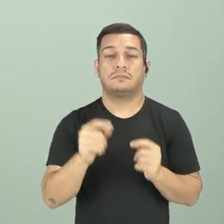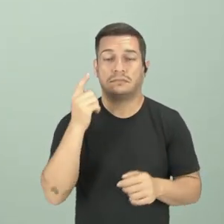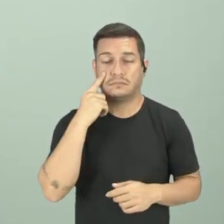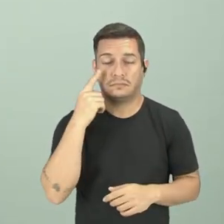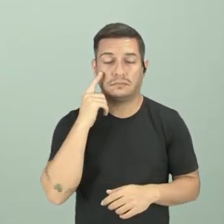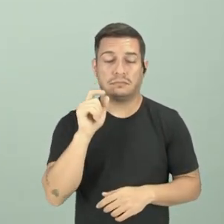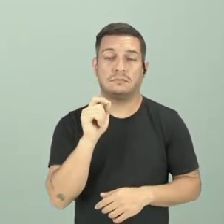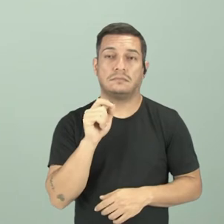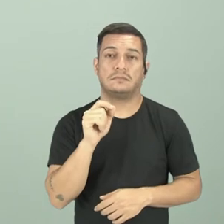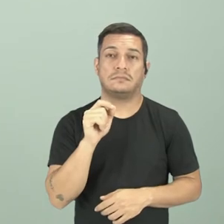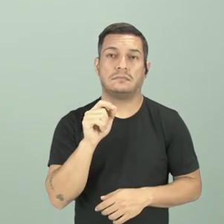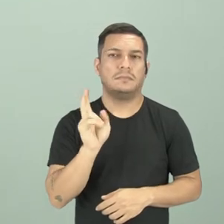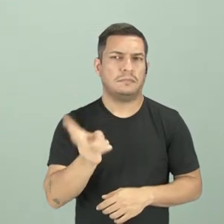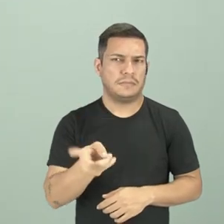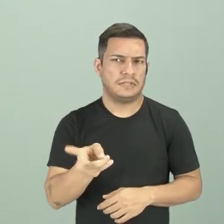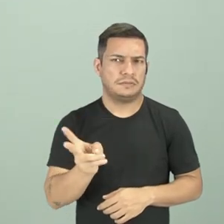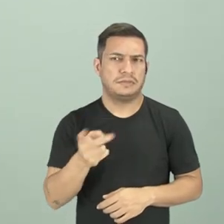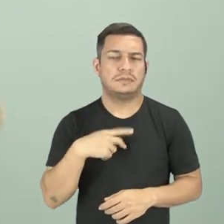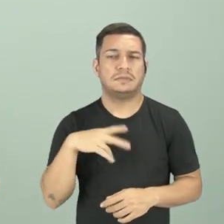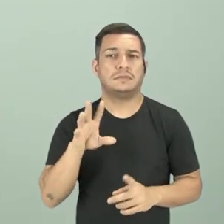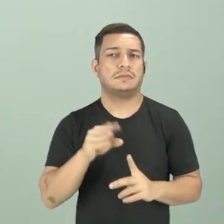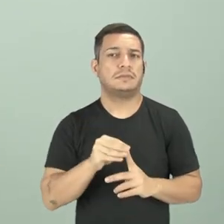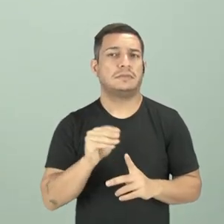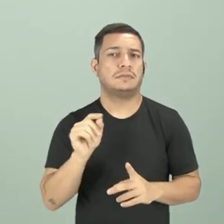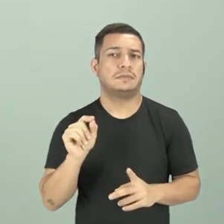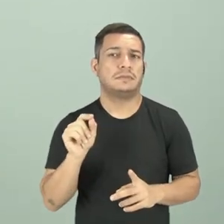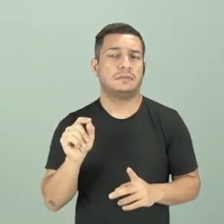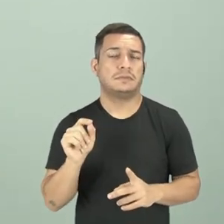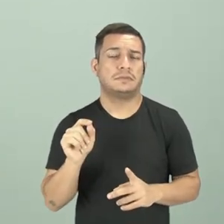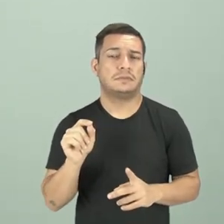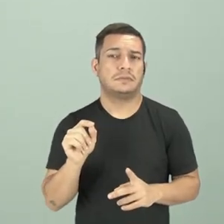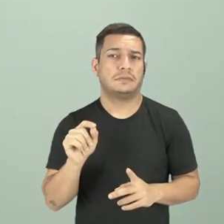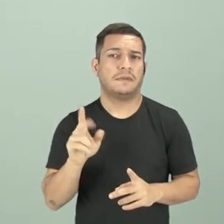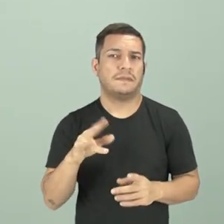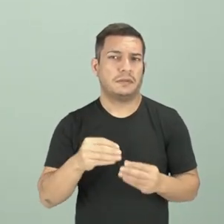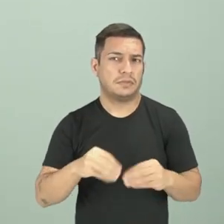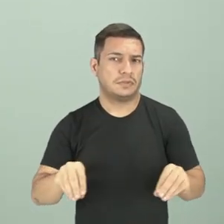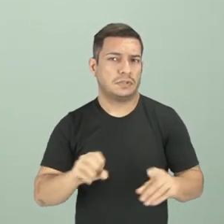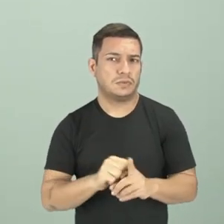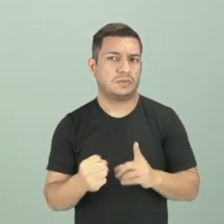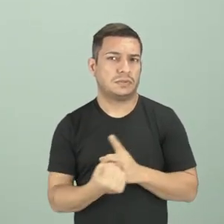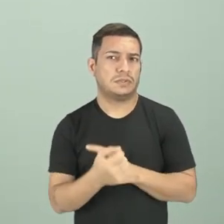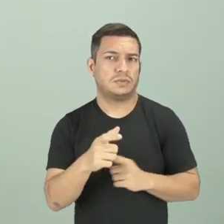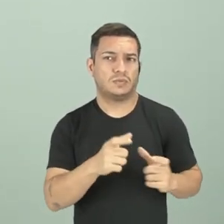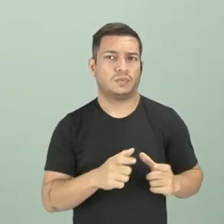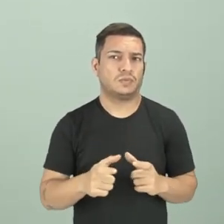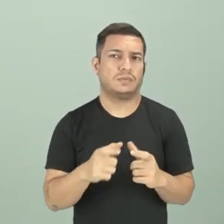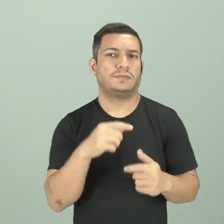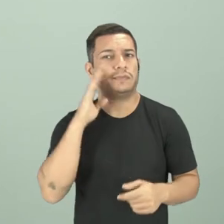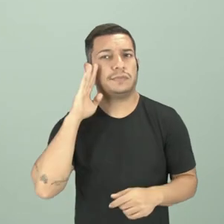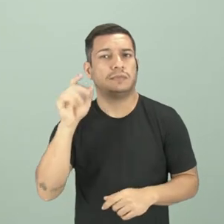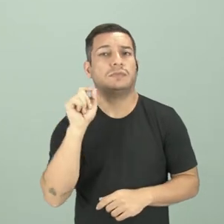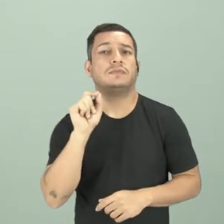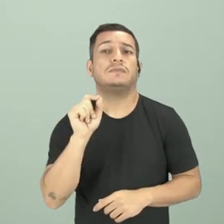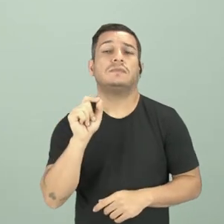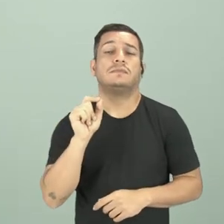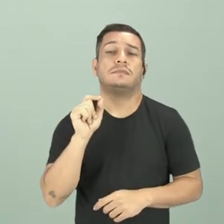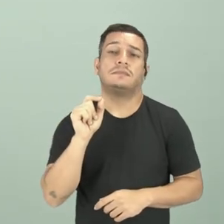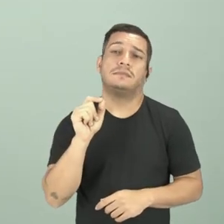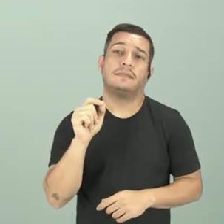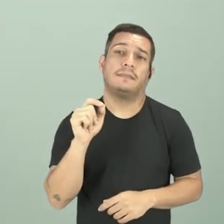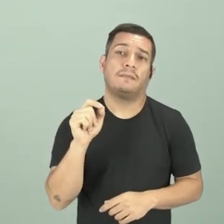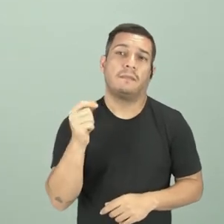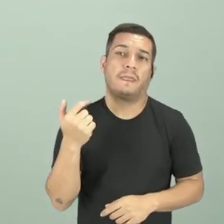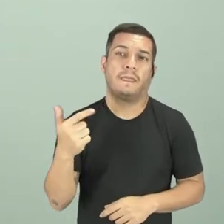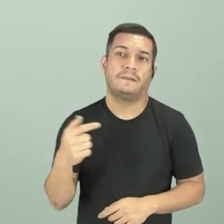intenções eram as mesmas? Será que essas intenções, elas vão prejudicar a sociedade local, principalmente aqueles que não